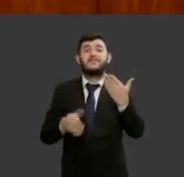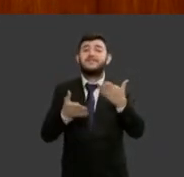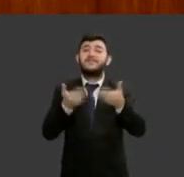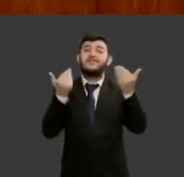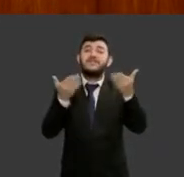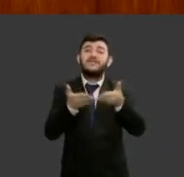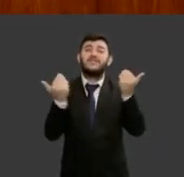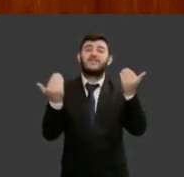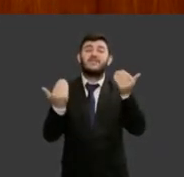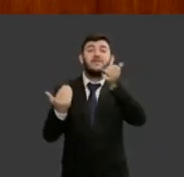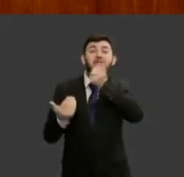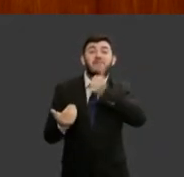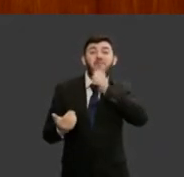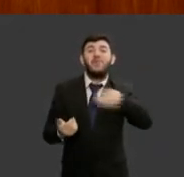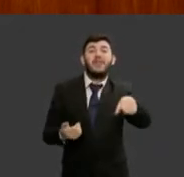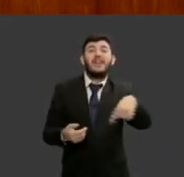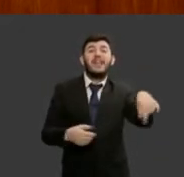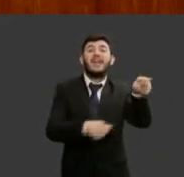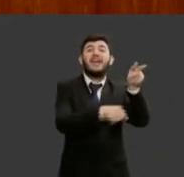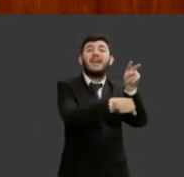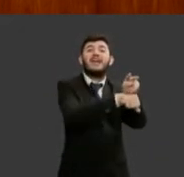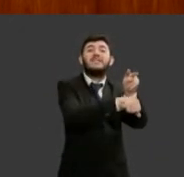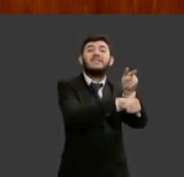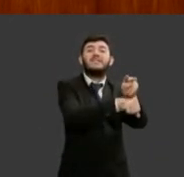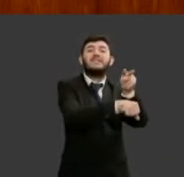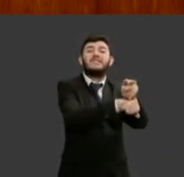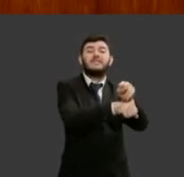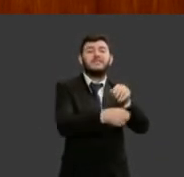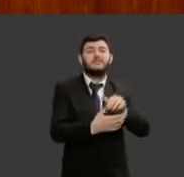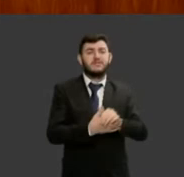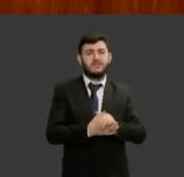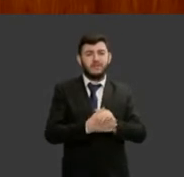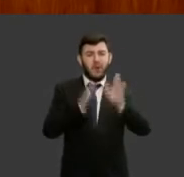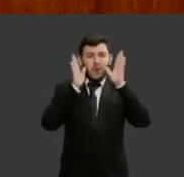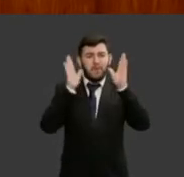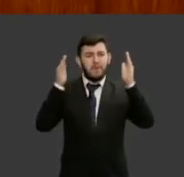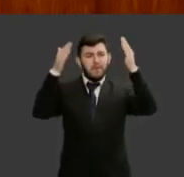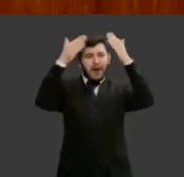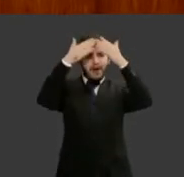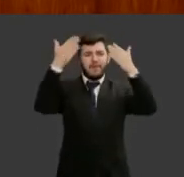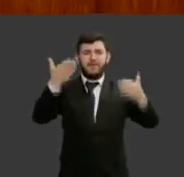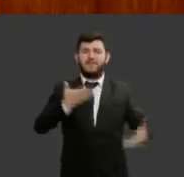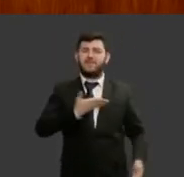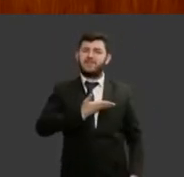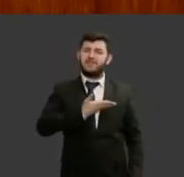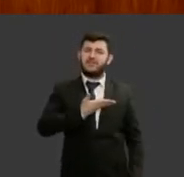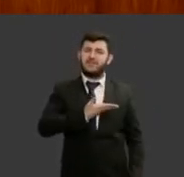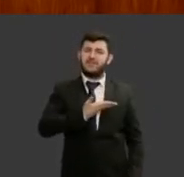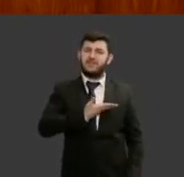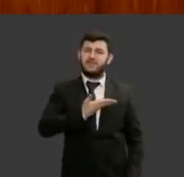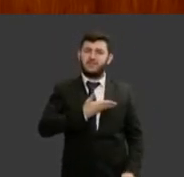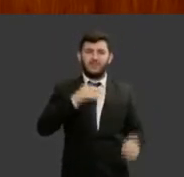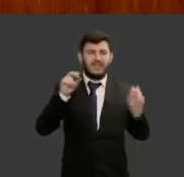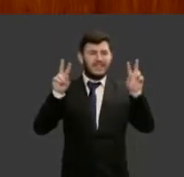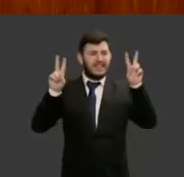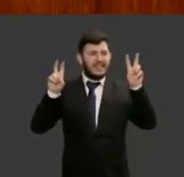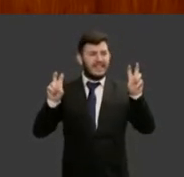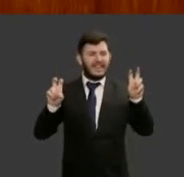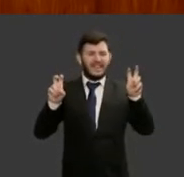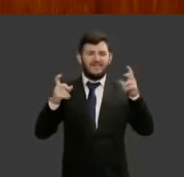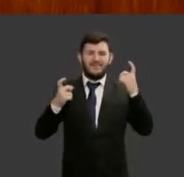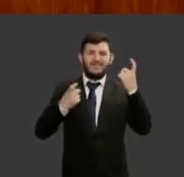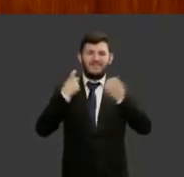abordou o tema ressaltando preocupadíssimo o seguinte às vezes dizer